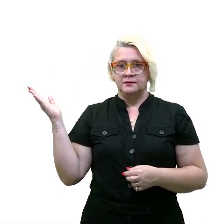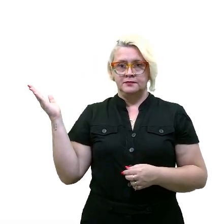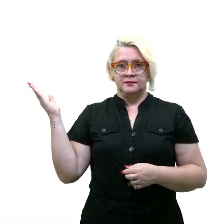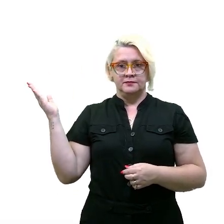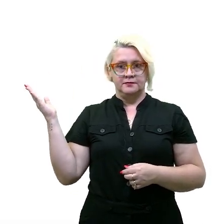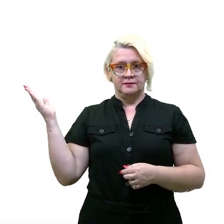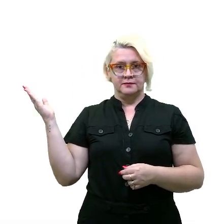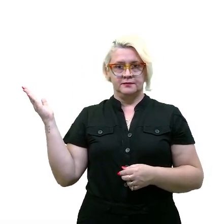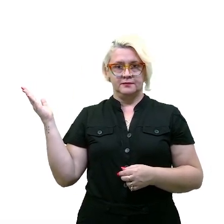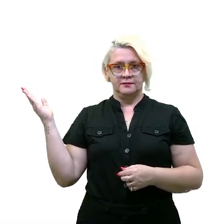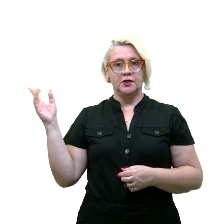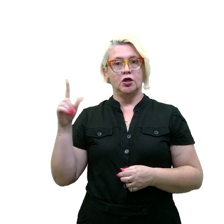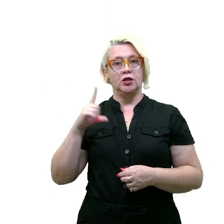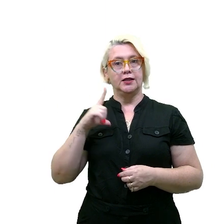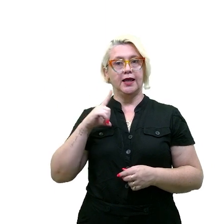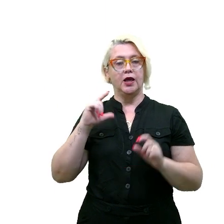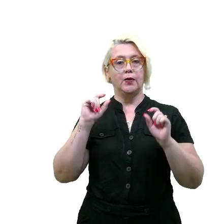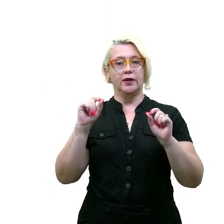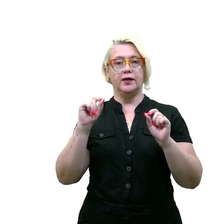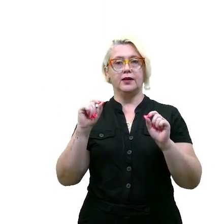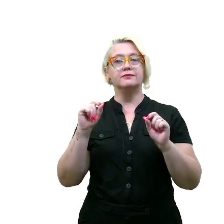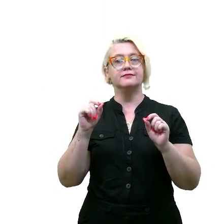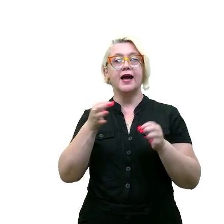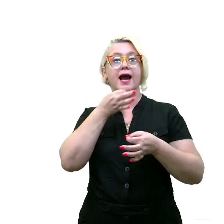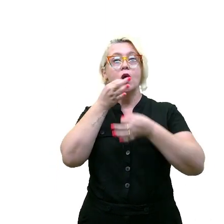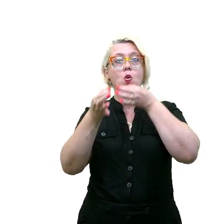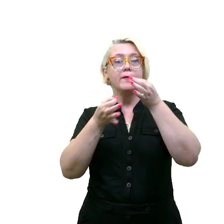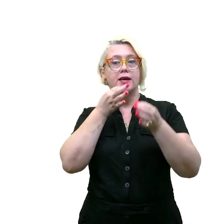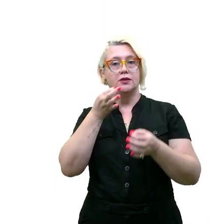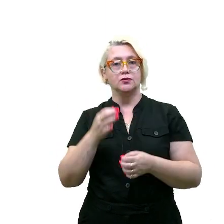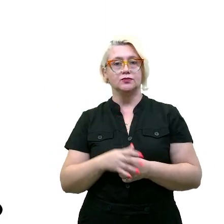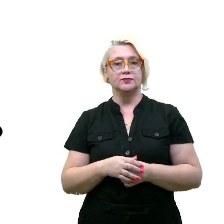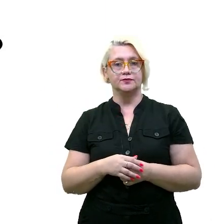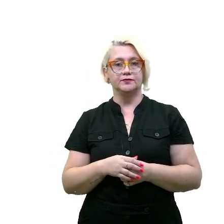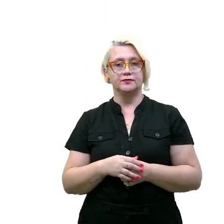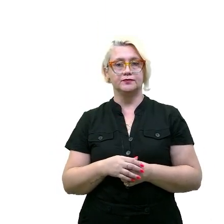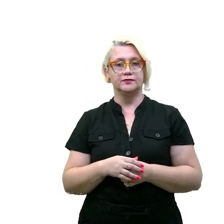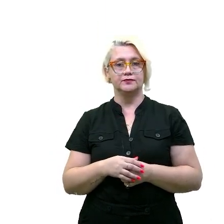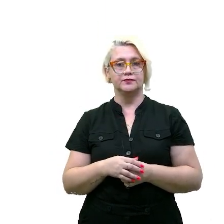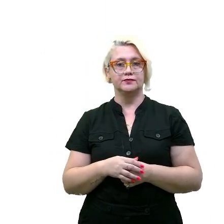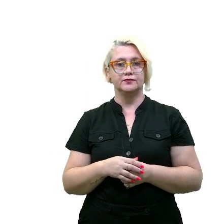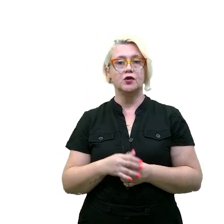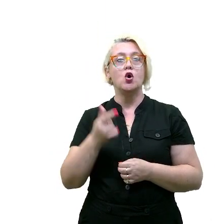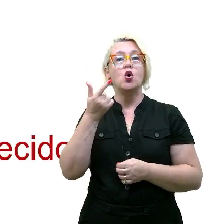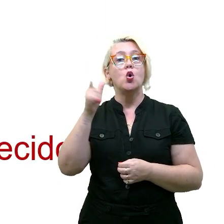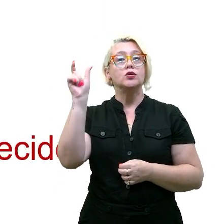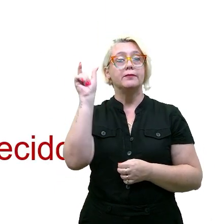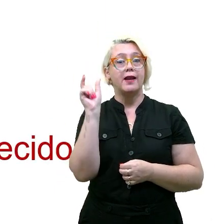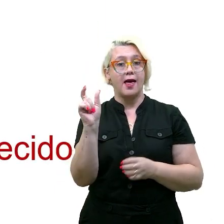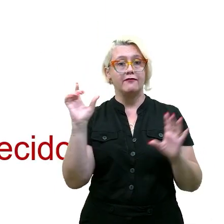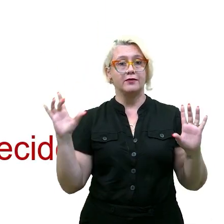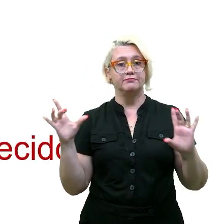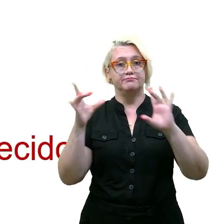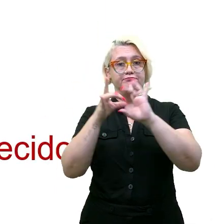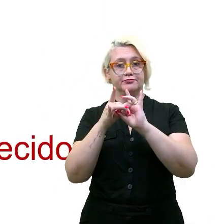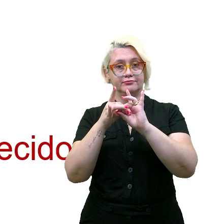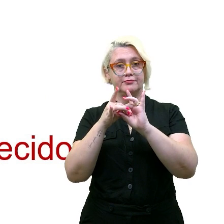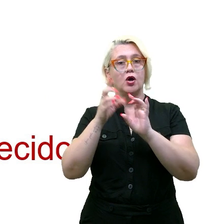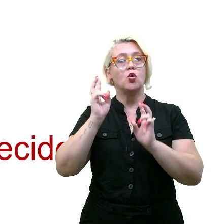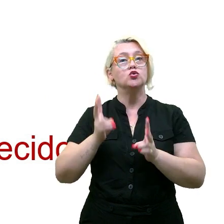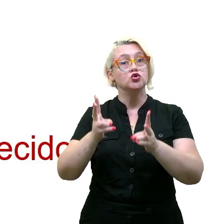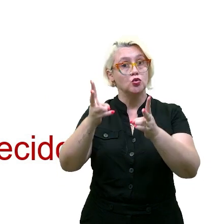Nós temos aí, aí você coloca. Assim, sempre coloca um outro operador argumentativo para